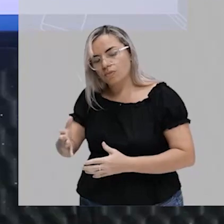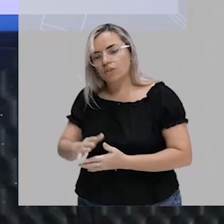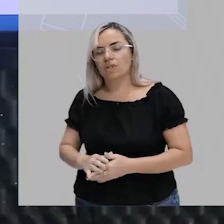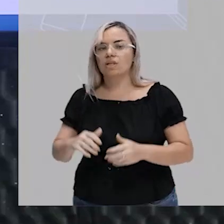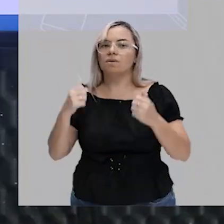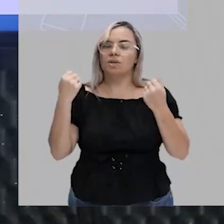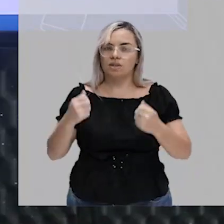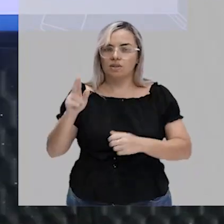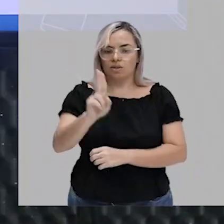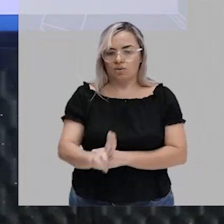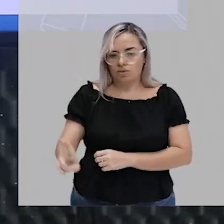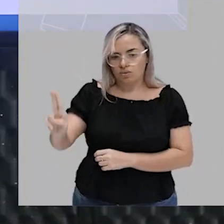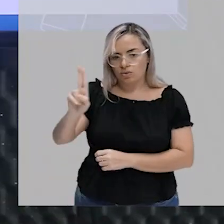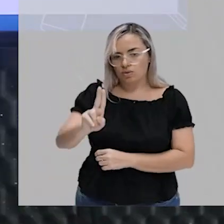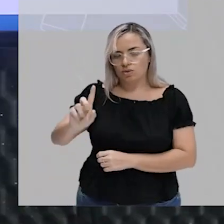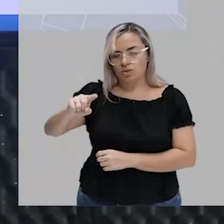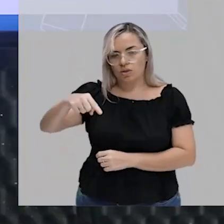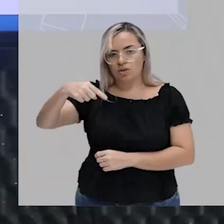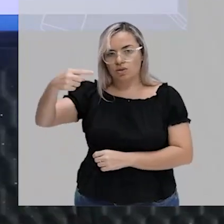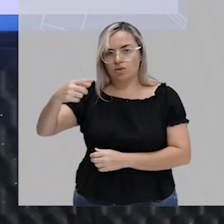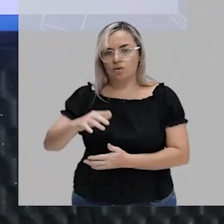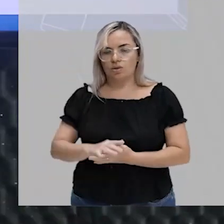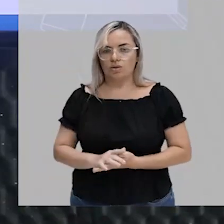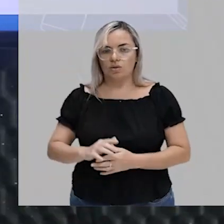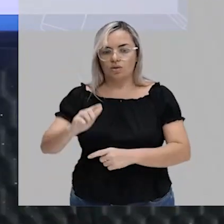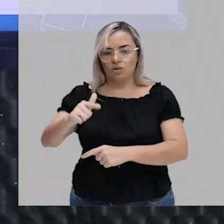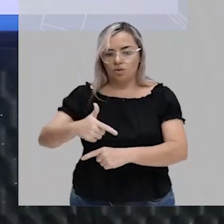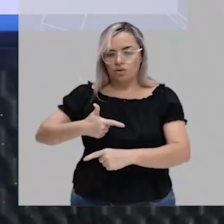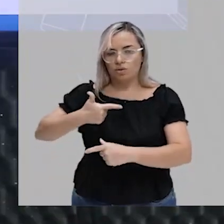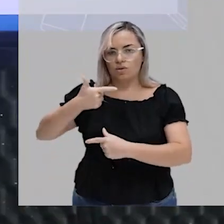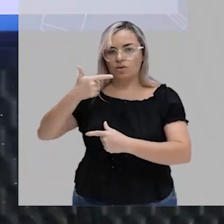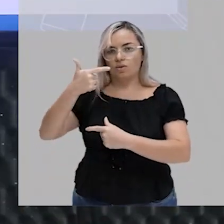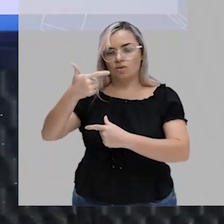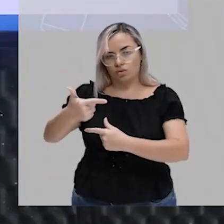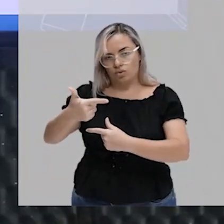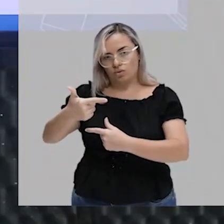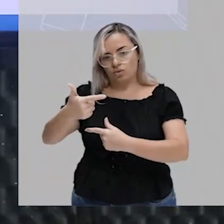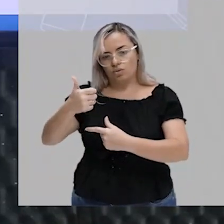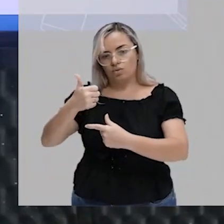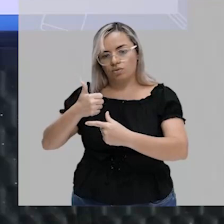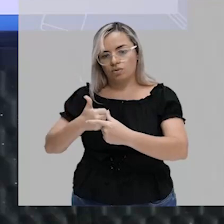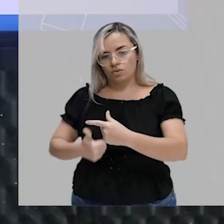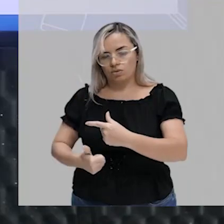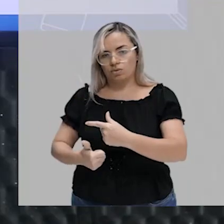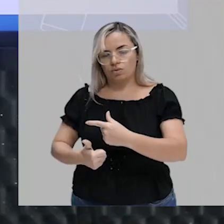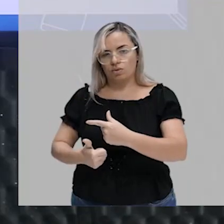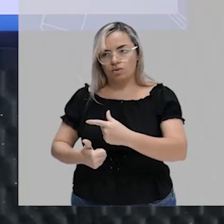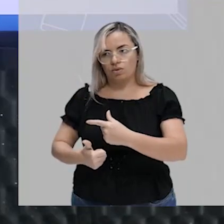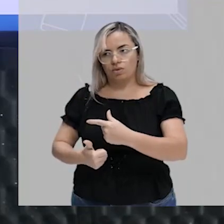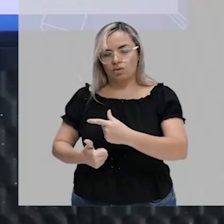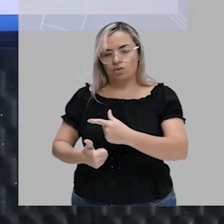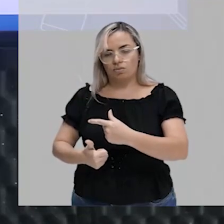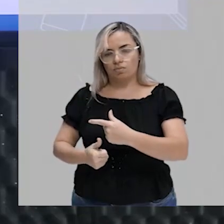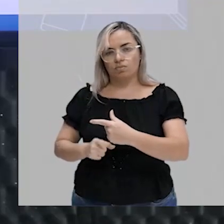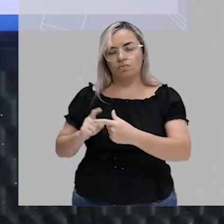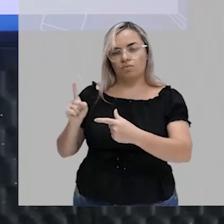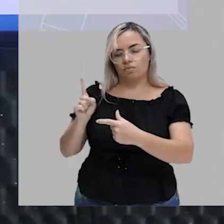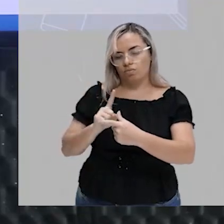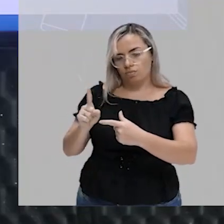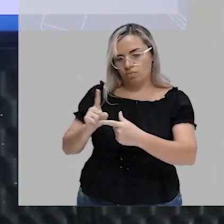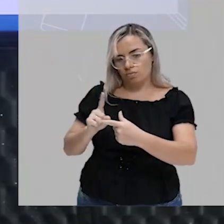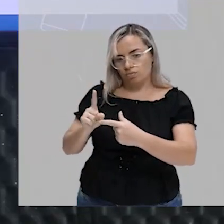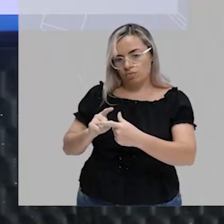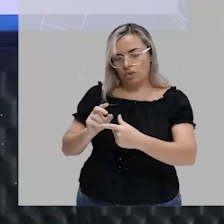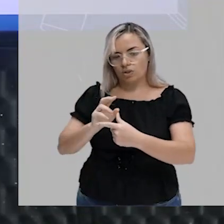E a outra fração também, que não é que não seja comum, mas a gente geralmente não coloca, tá, a unidade no